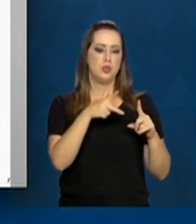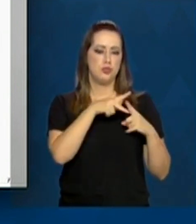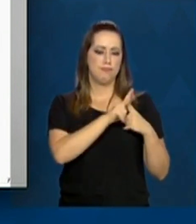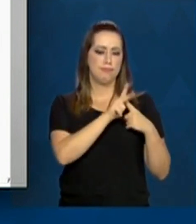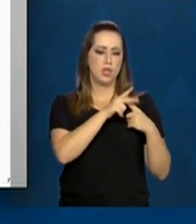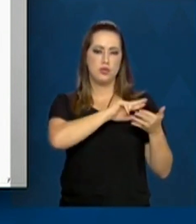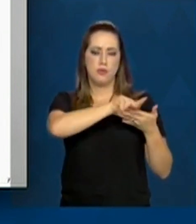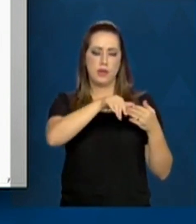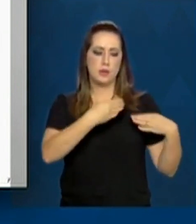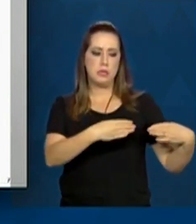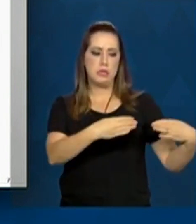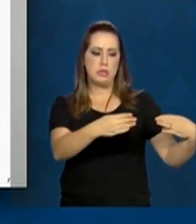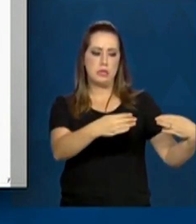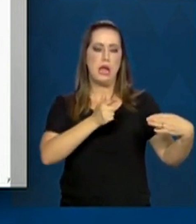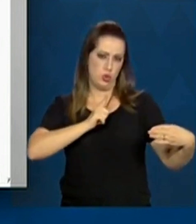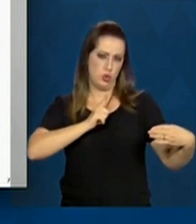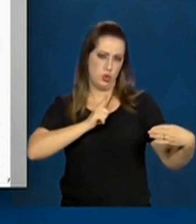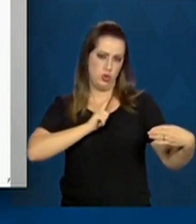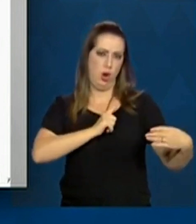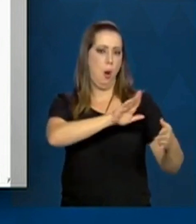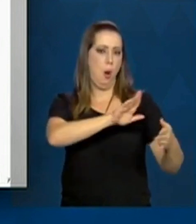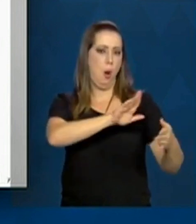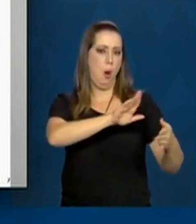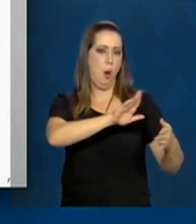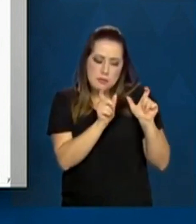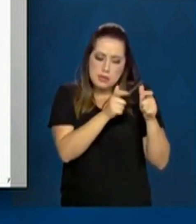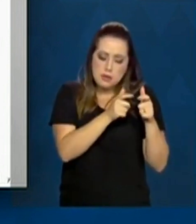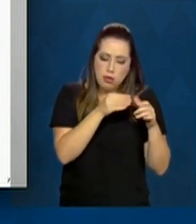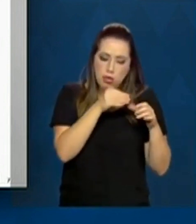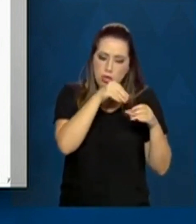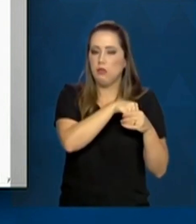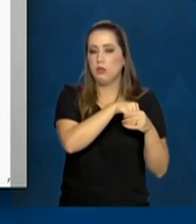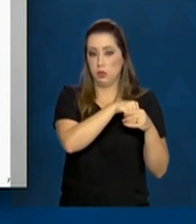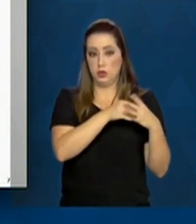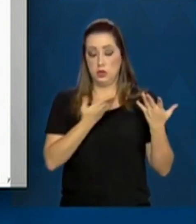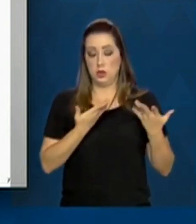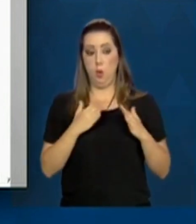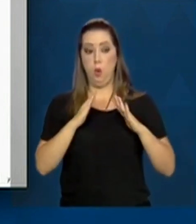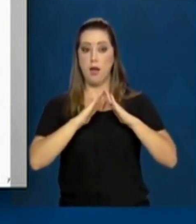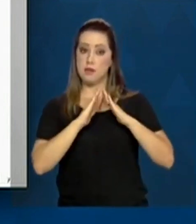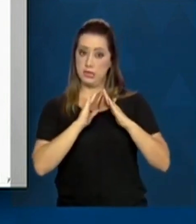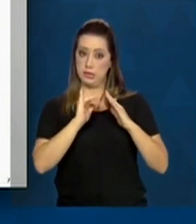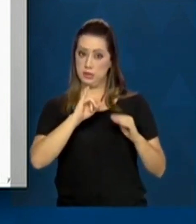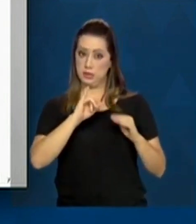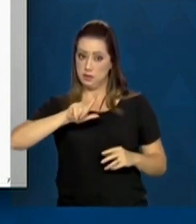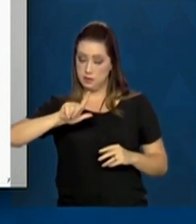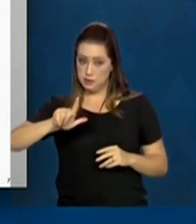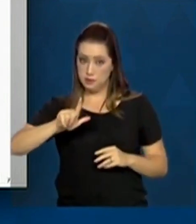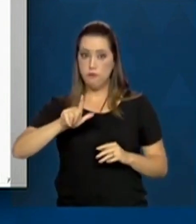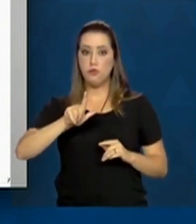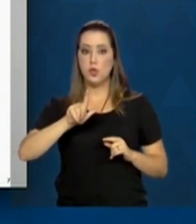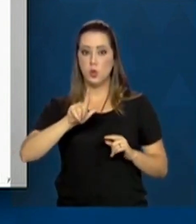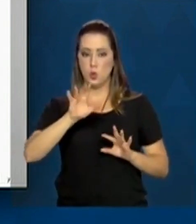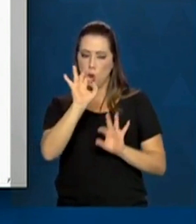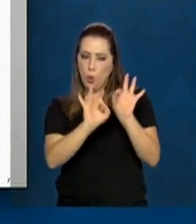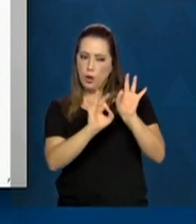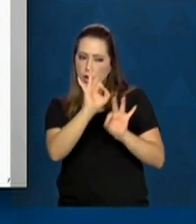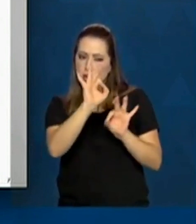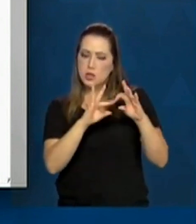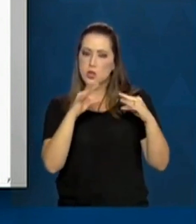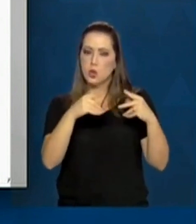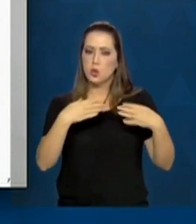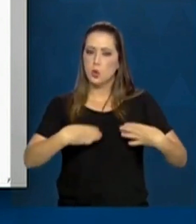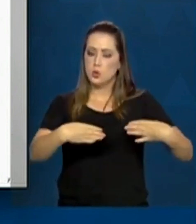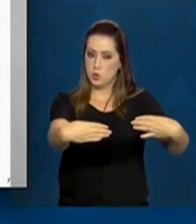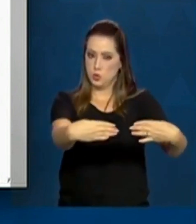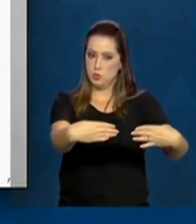ministérios. Então, a Casa Civil, como órgão coordenador dos ministérios, para poder voltar àquela palavra